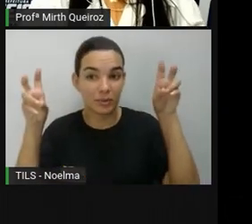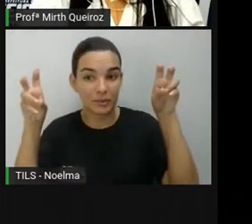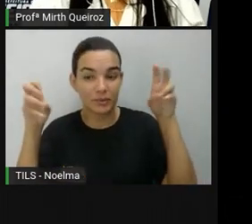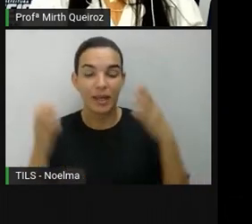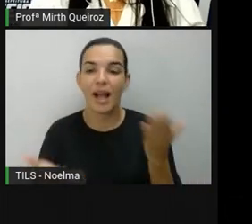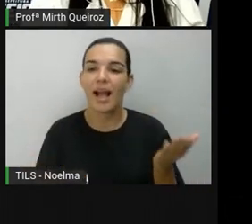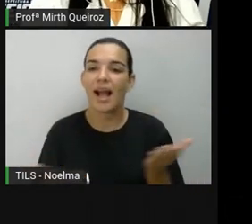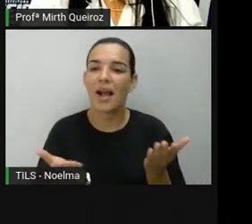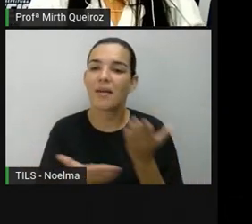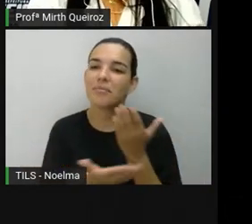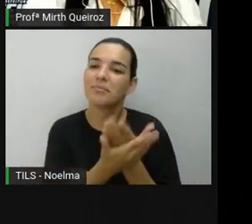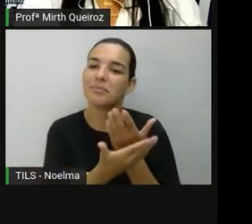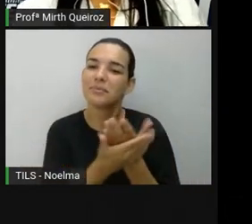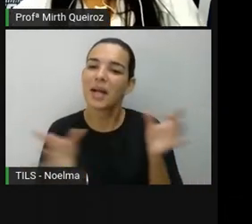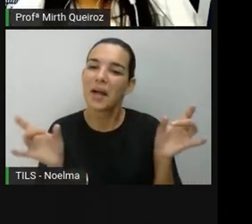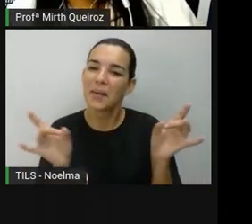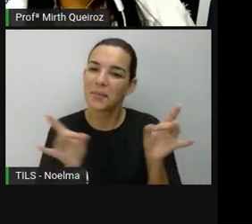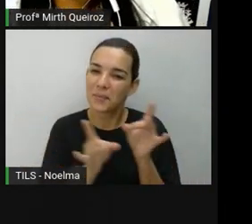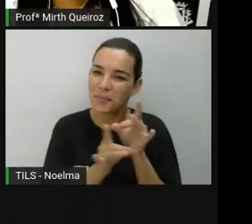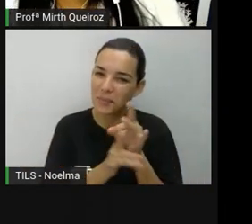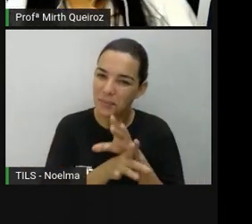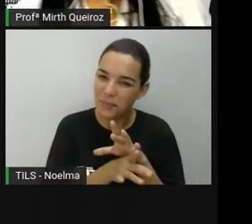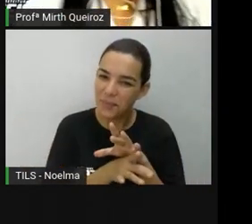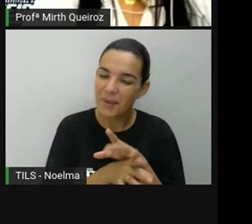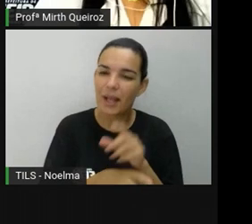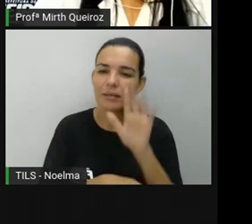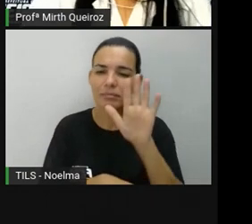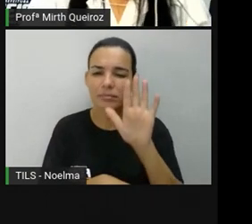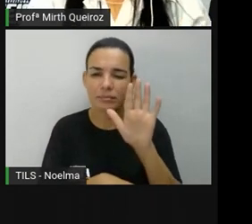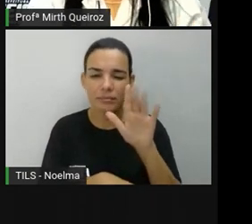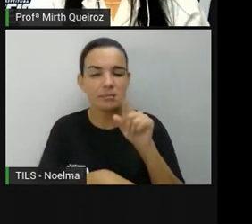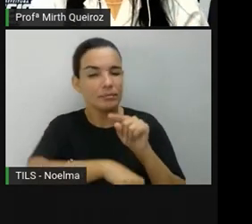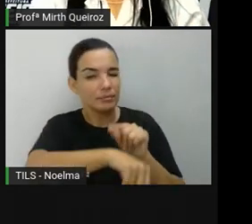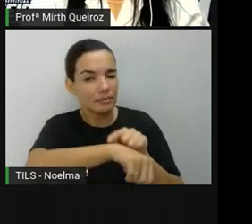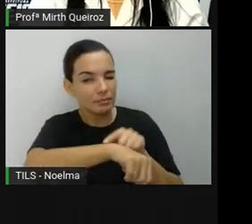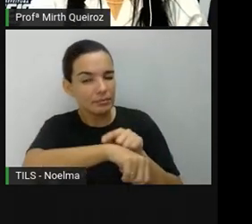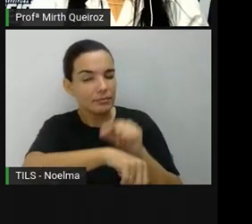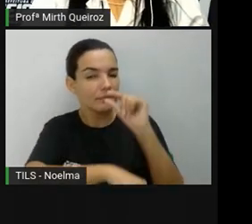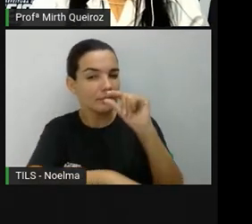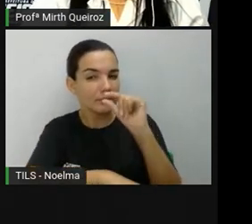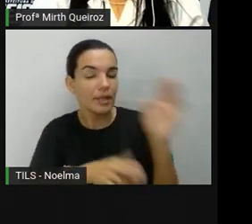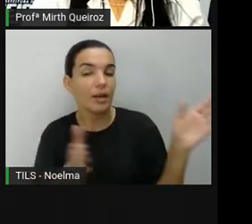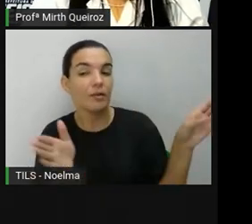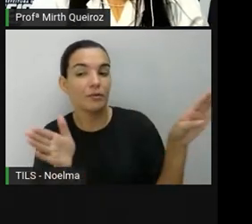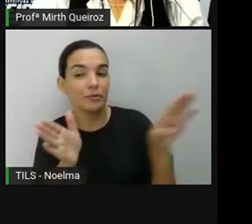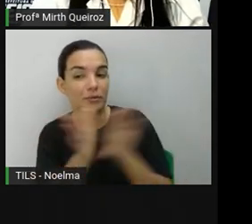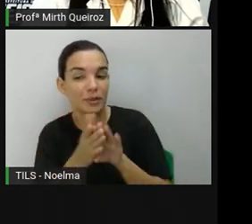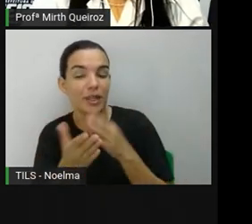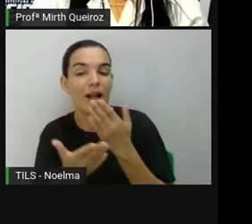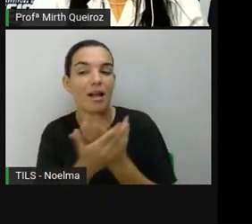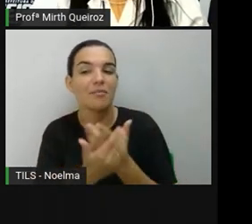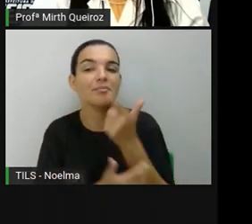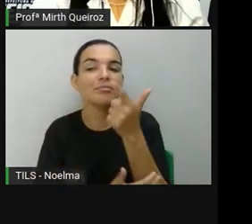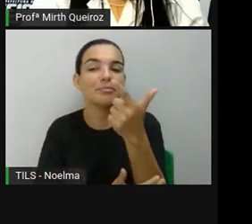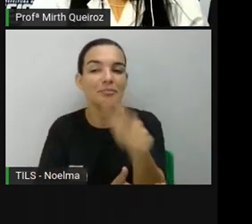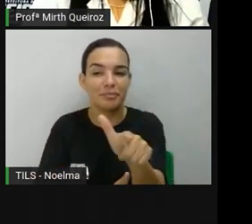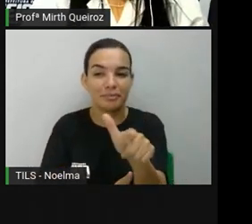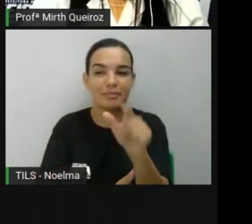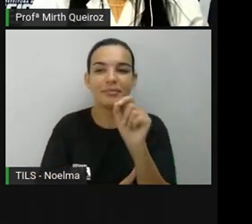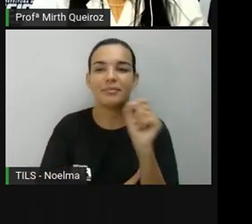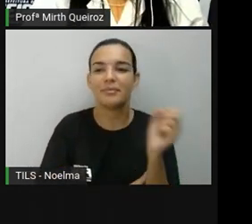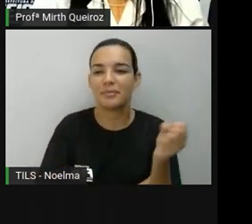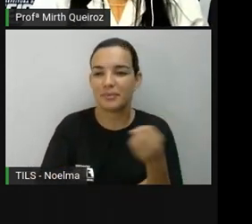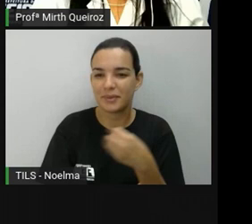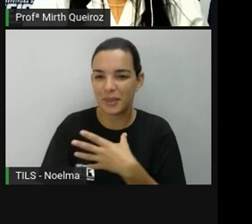nossa aula ela se encerra por aqui daqui a pouquinho uma pró volta com mais uma aula de uma